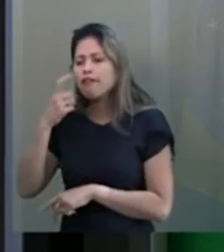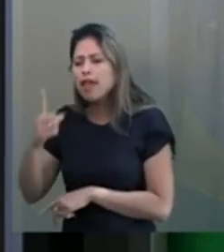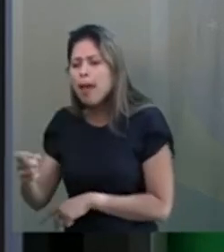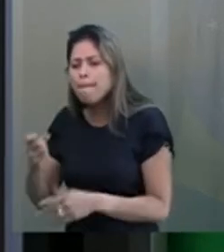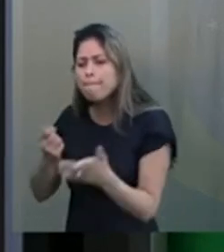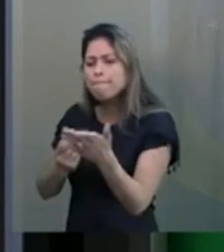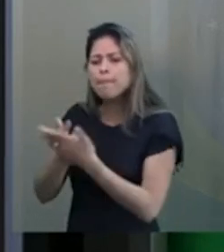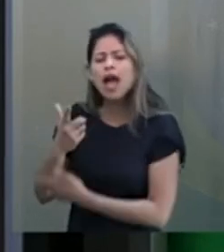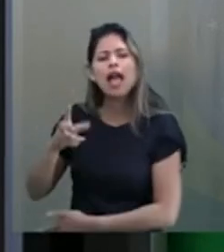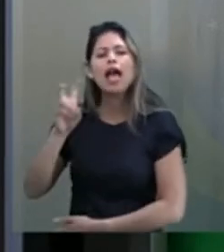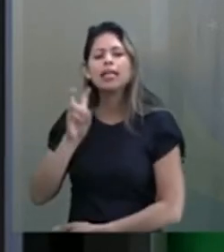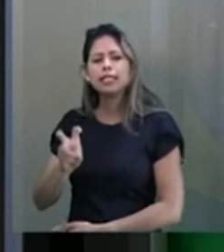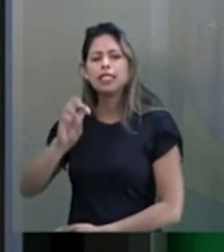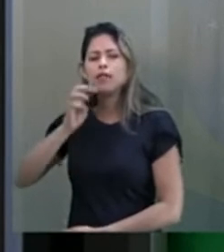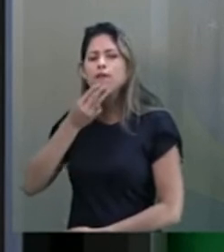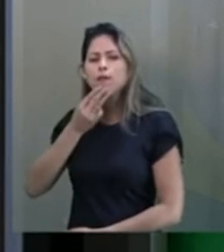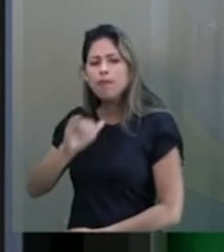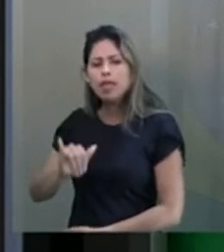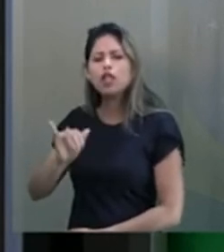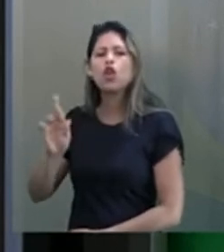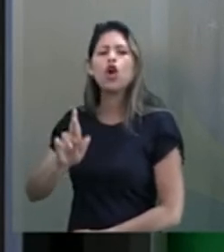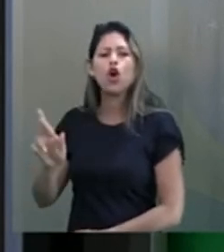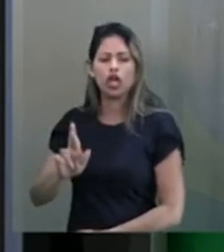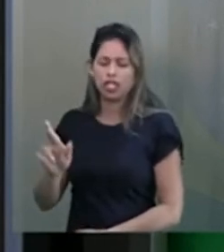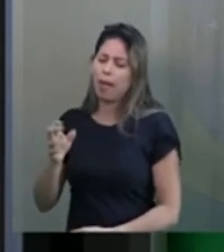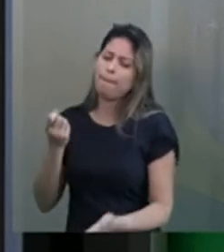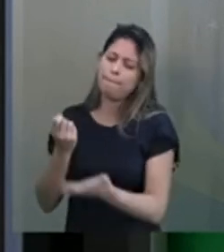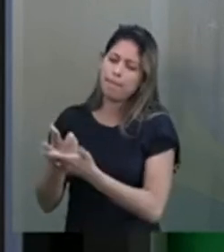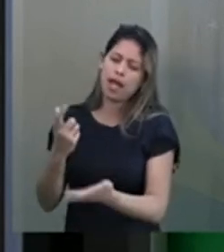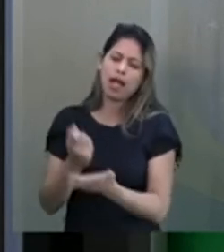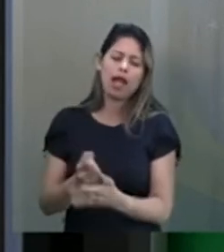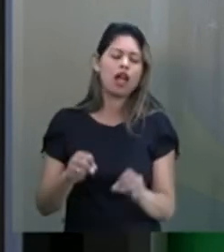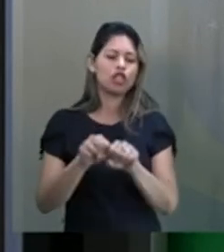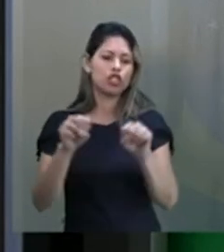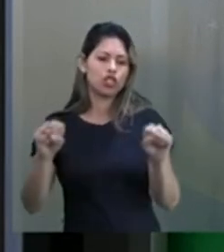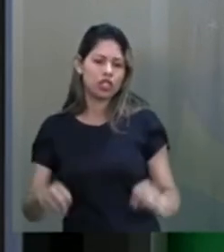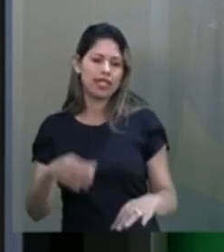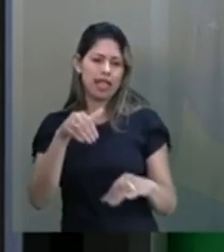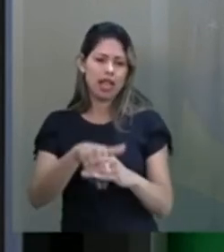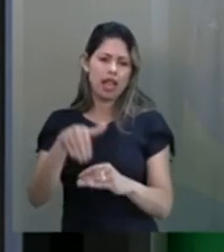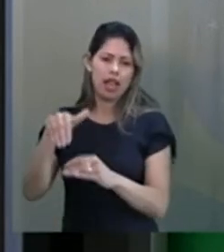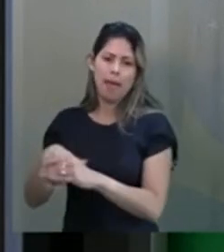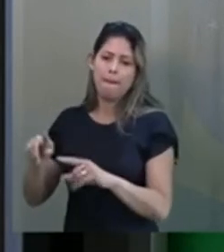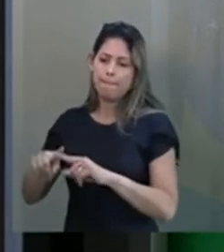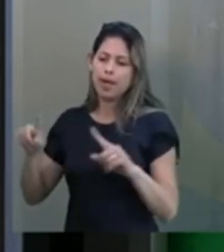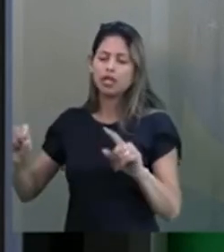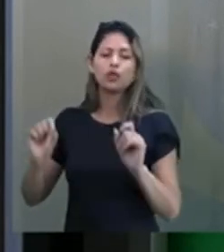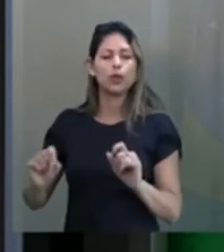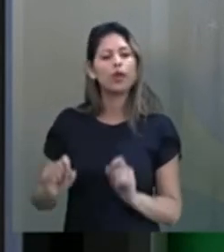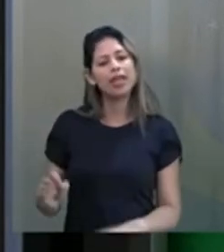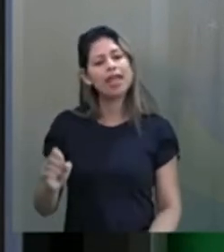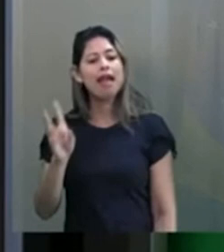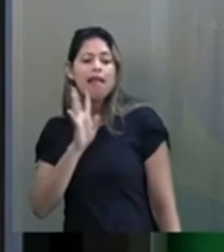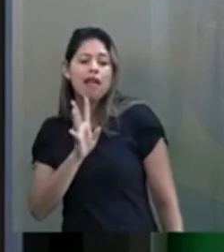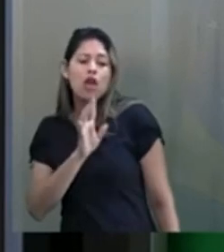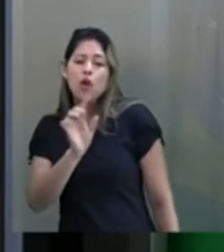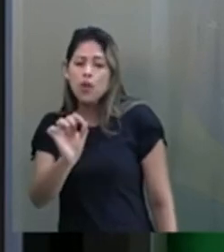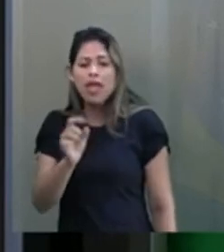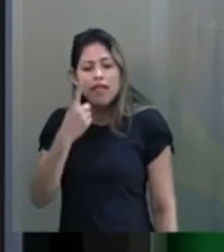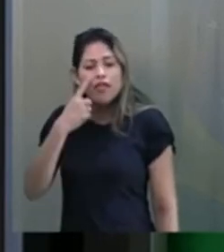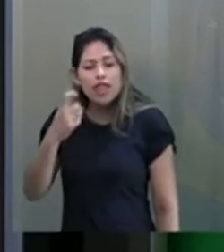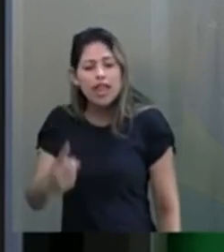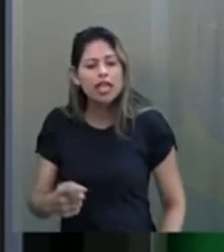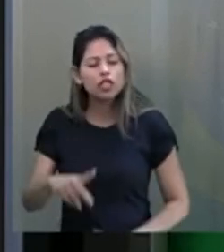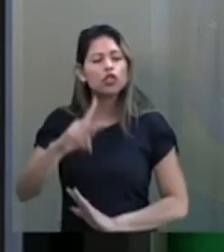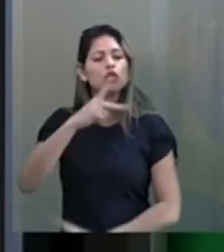5 bilhões para financiar campanha eleitoral. Mas, infelizmente, eu acho que o único lobby do interesse público que nós temos aqui, como na